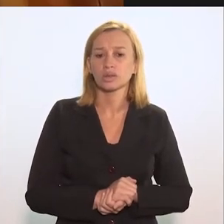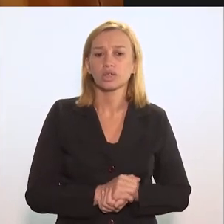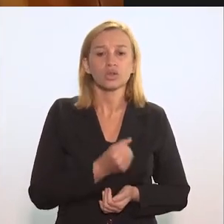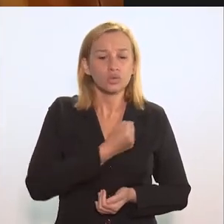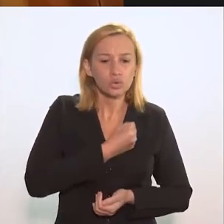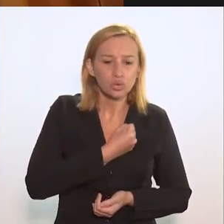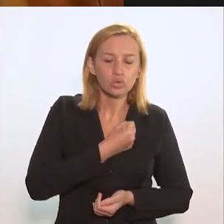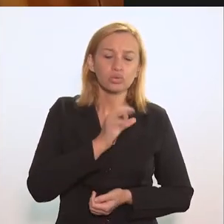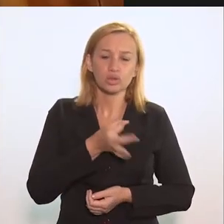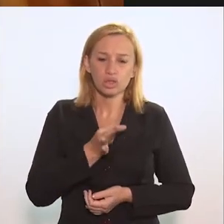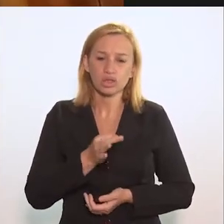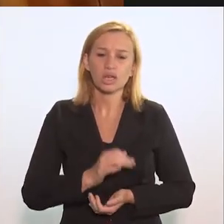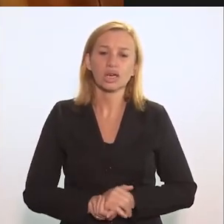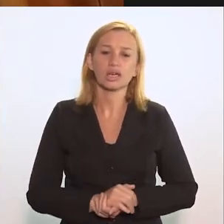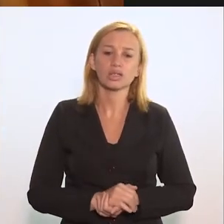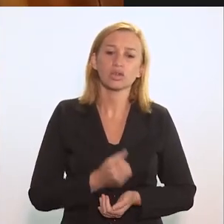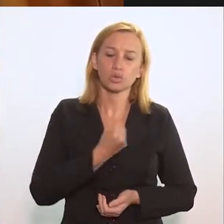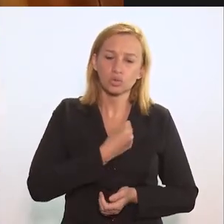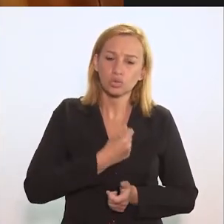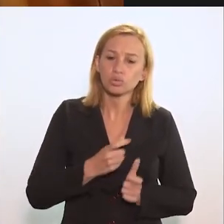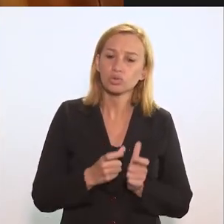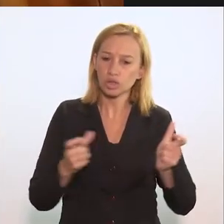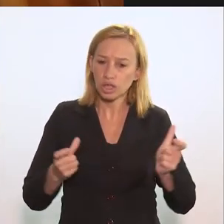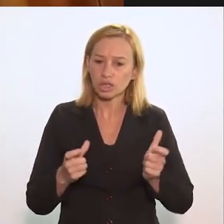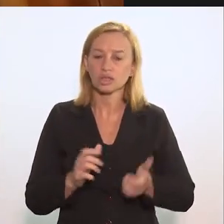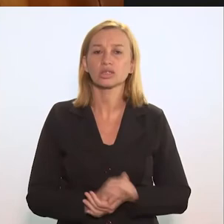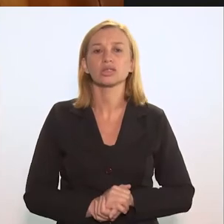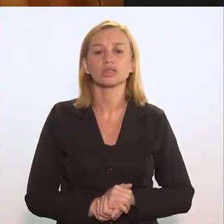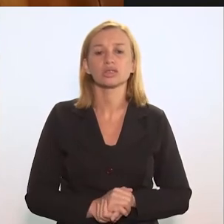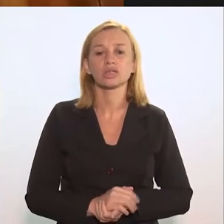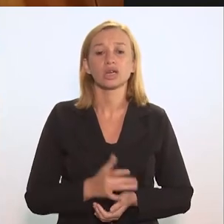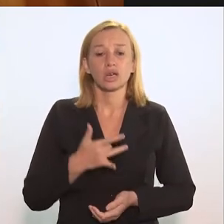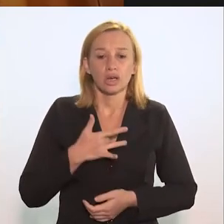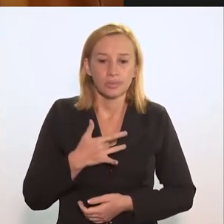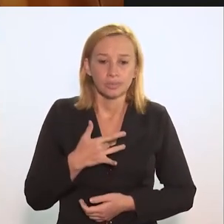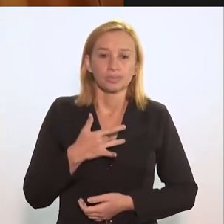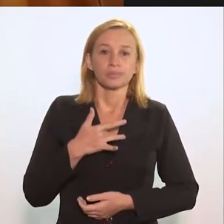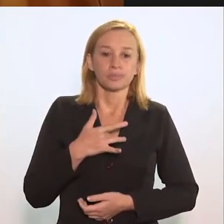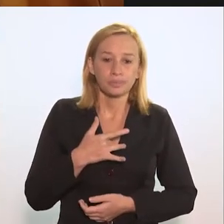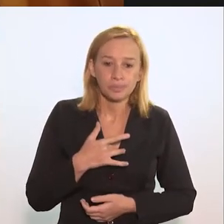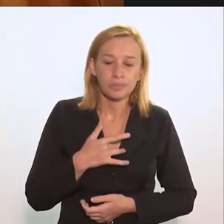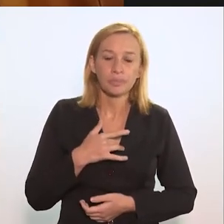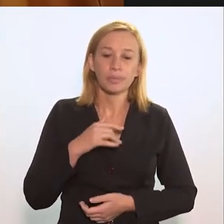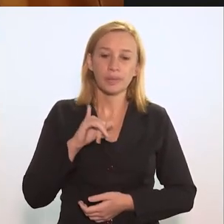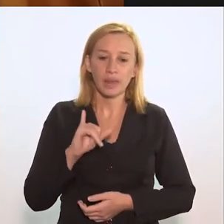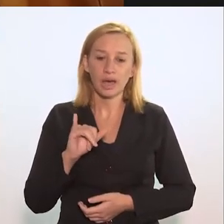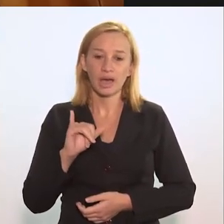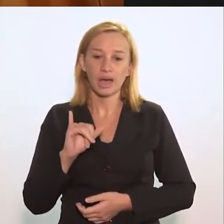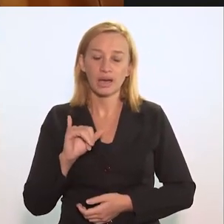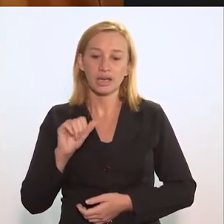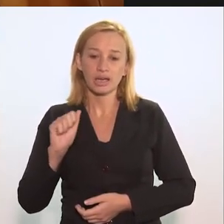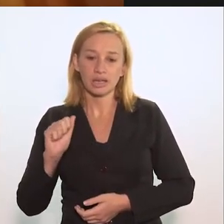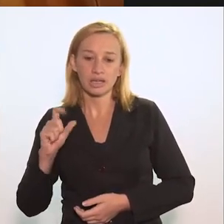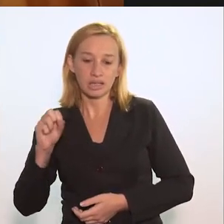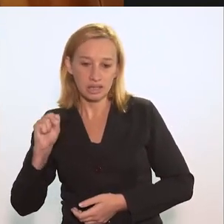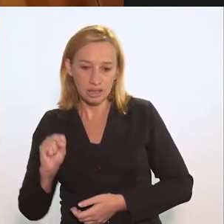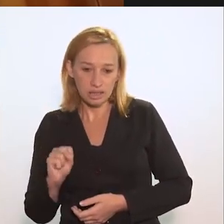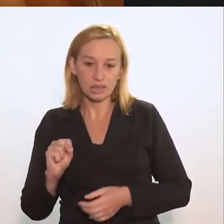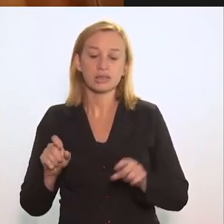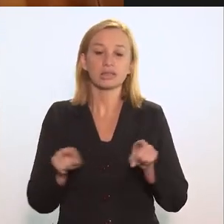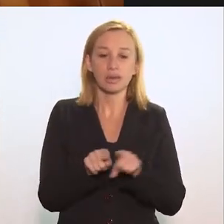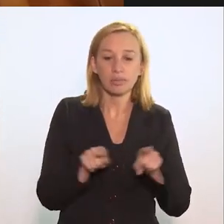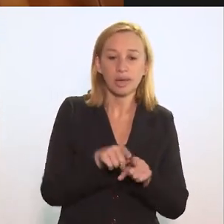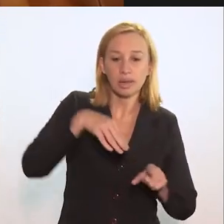estimativos estatísticos e matemáticos para um aumento significativo, no caso da tuberculose, da AIDS, da